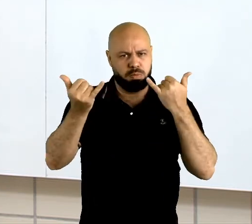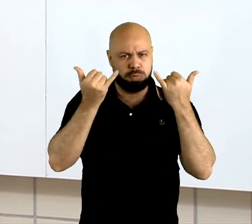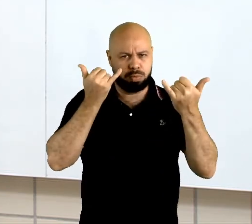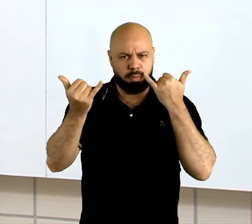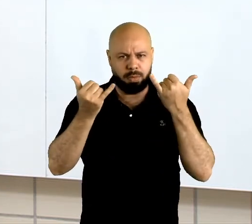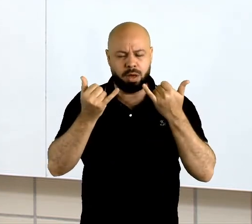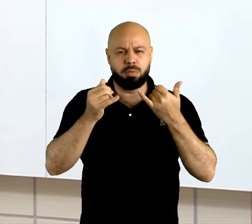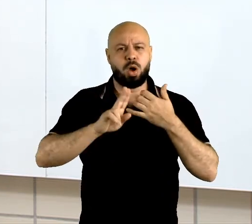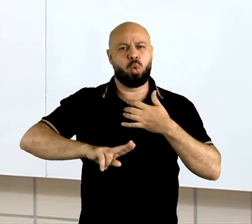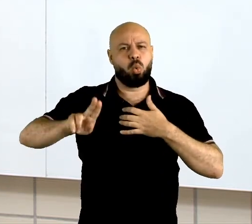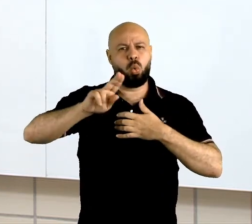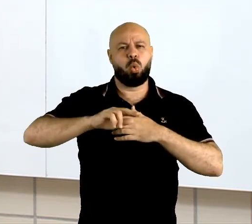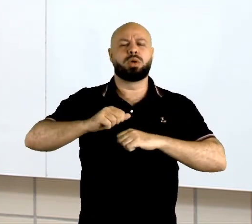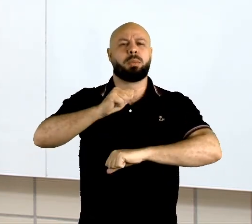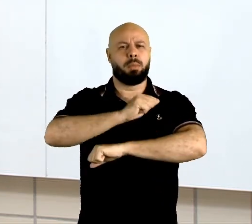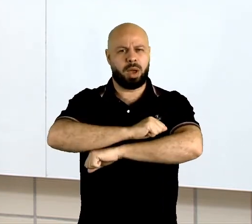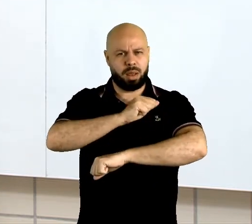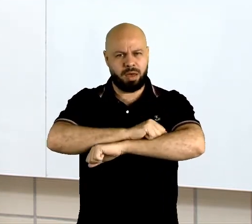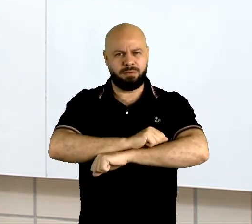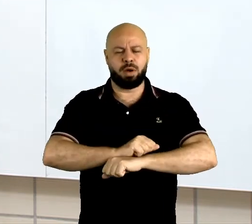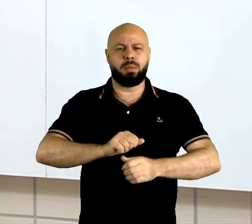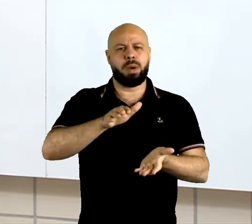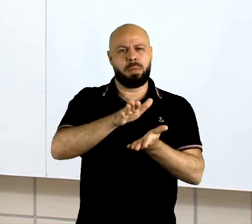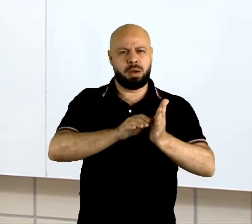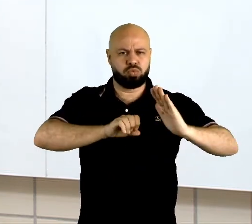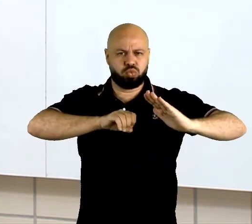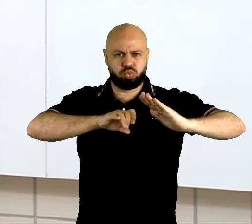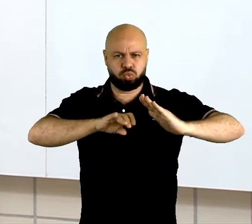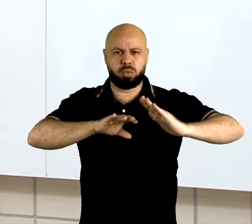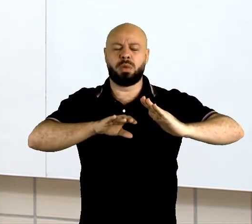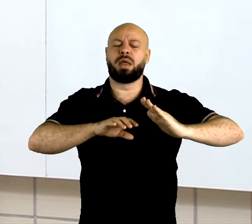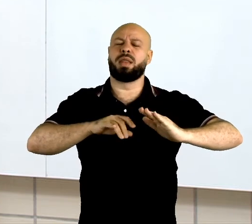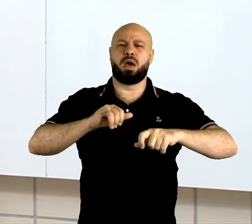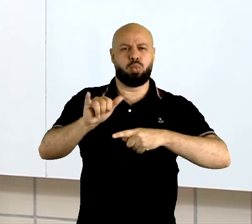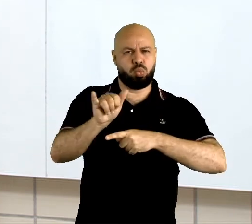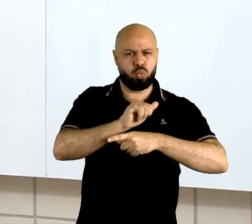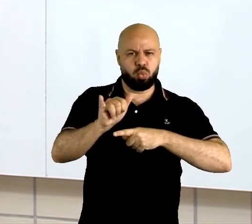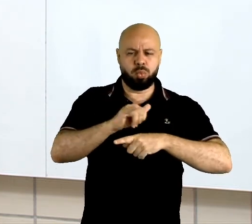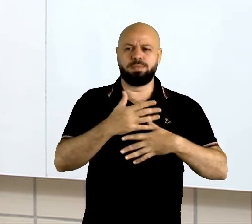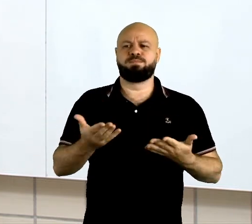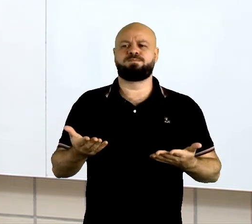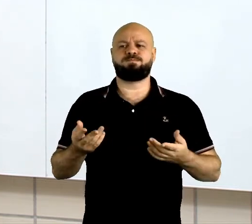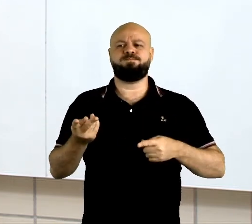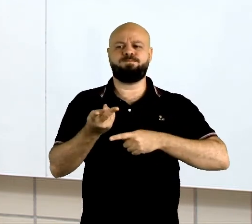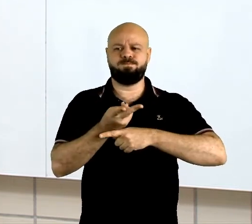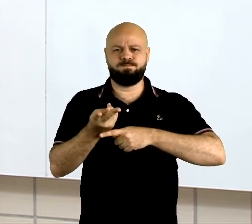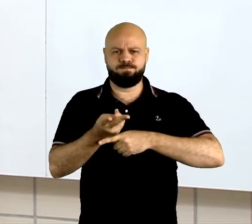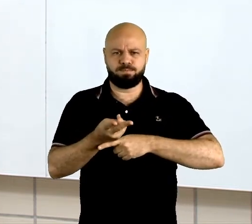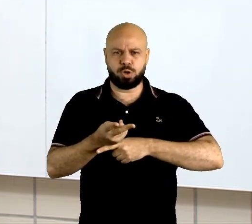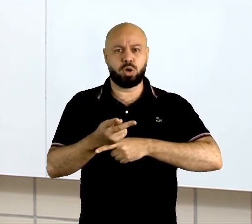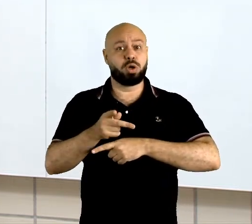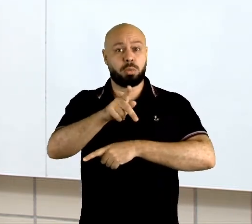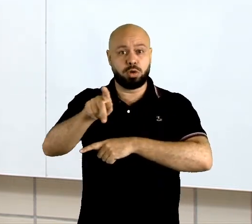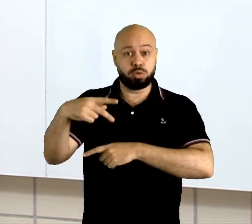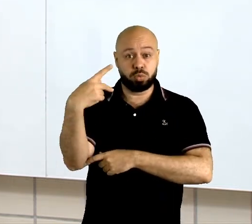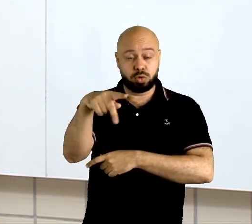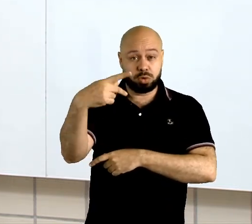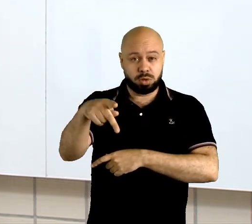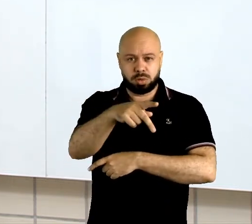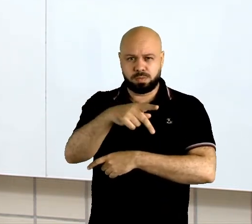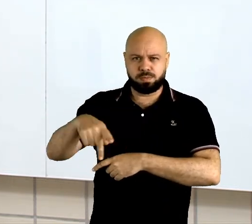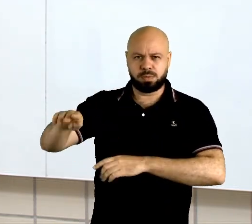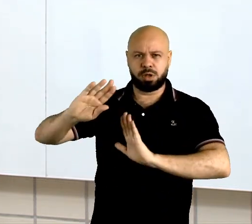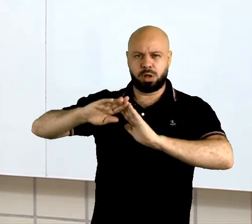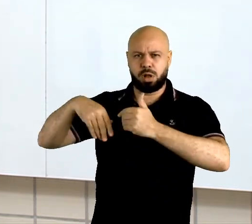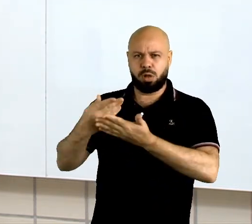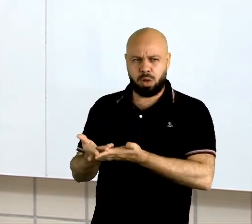Utilizem a plataforma Palmas Homeschool. Utilizem o YouTube, né? Busquem o professor de vocês, o professor tutor que estiver